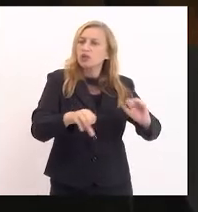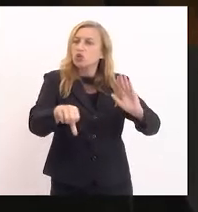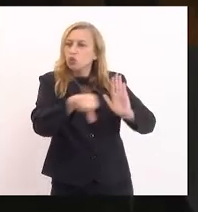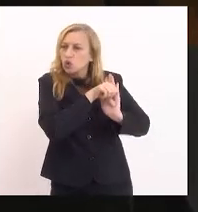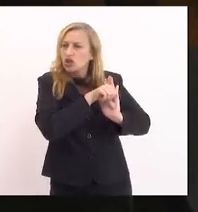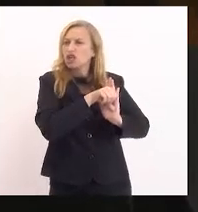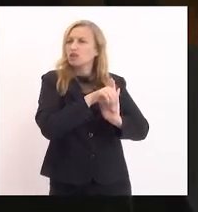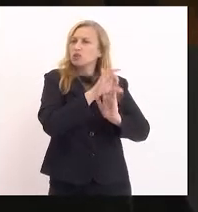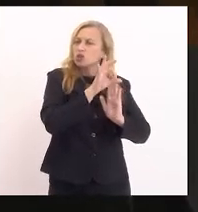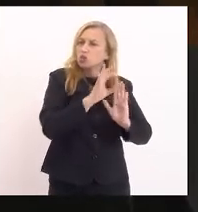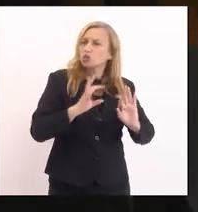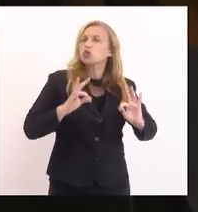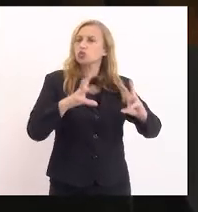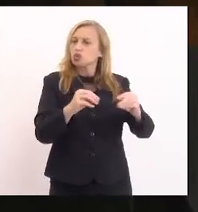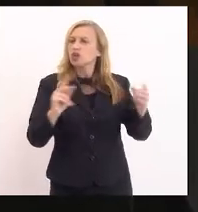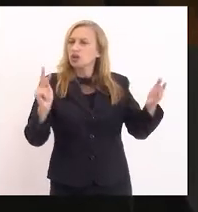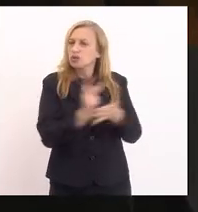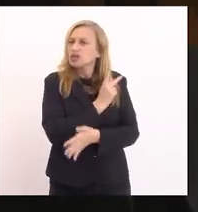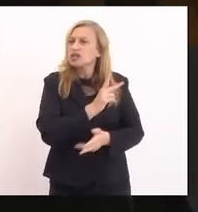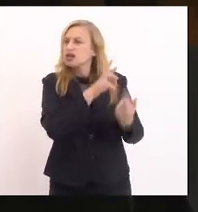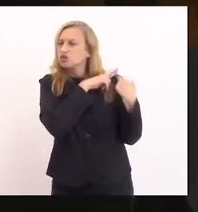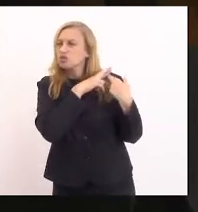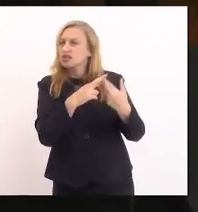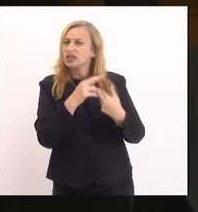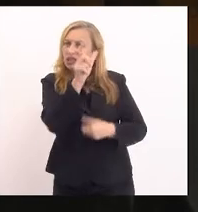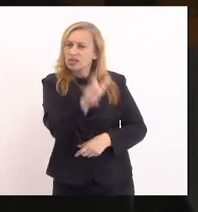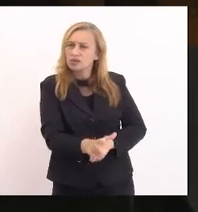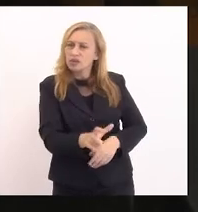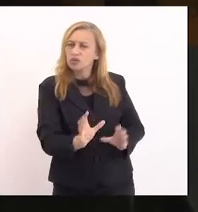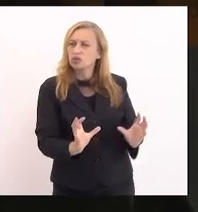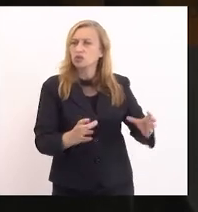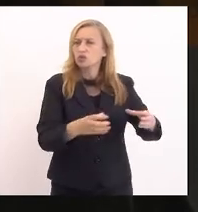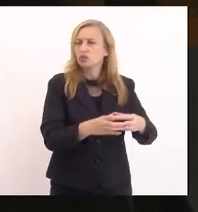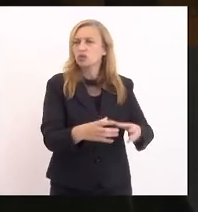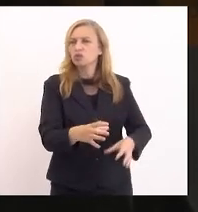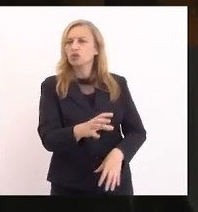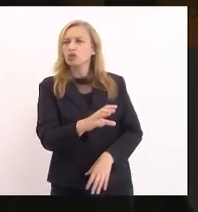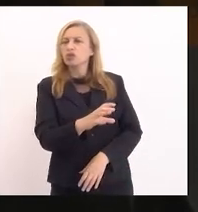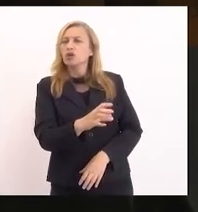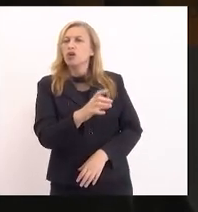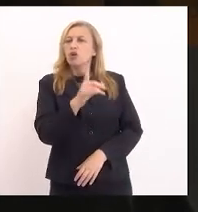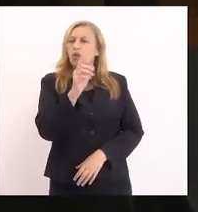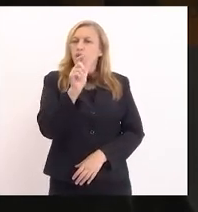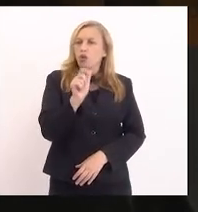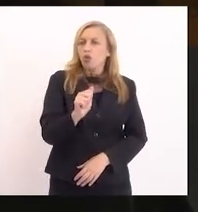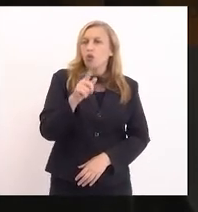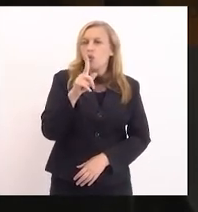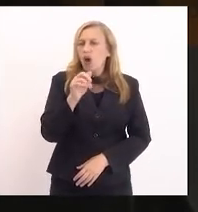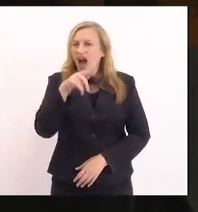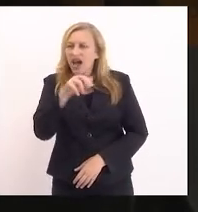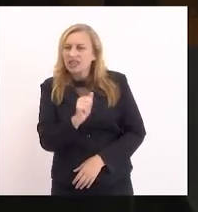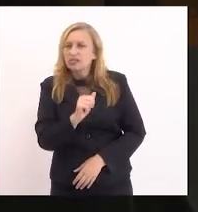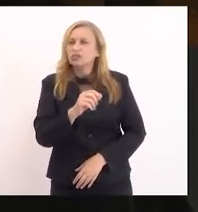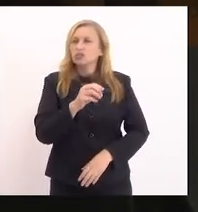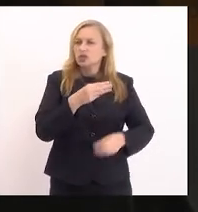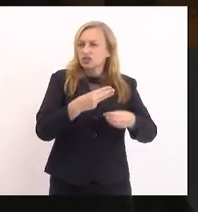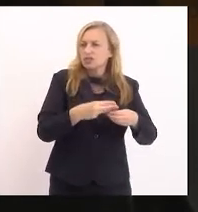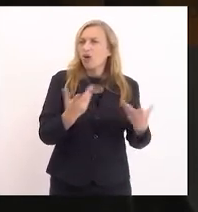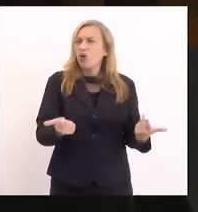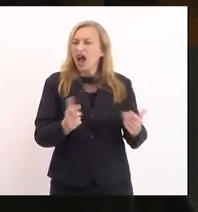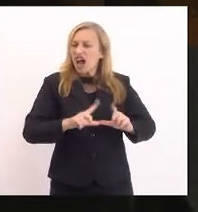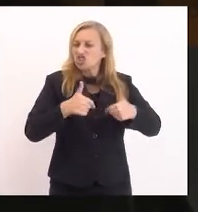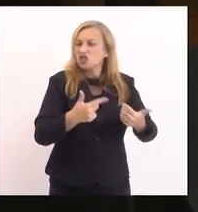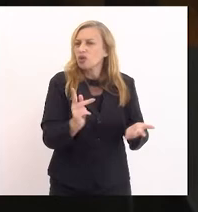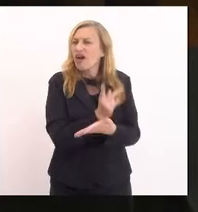os fatos e as eventuais responsabilidades desse agente da Guarda Municipal, que diante da tragédia ainda agiram de forma a